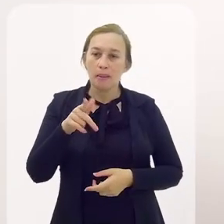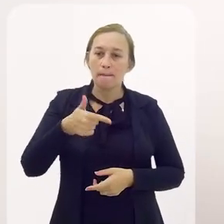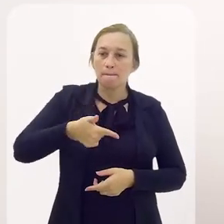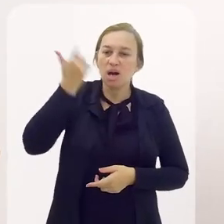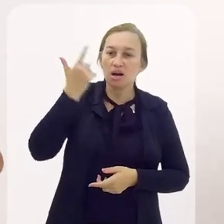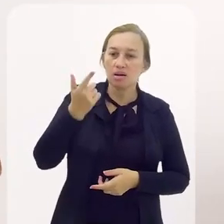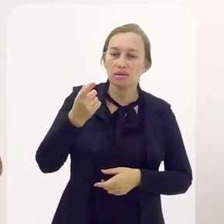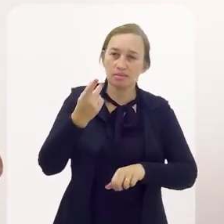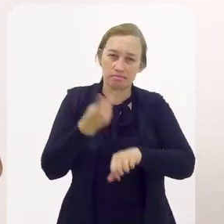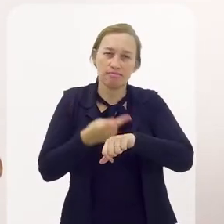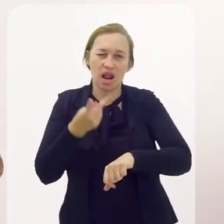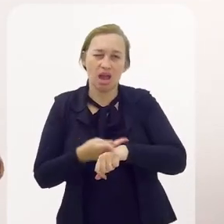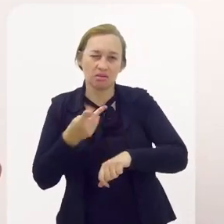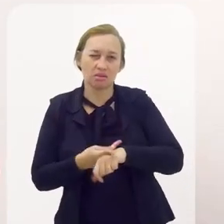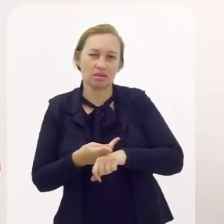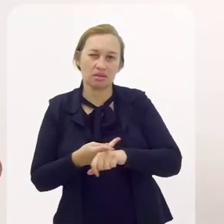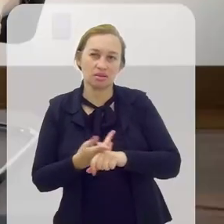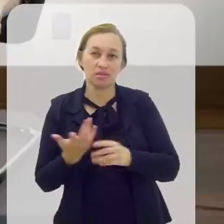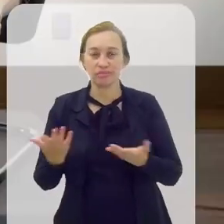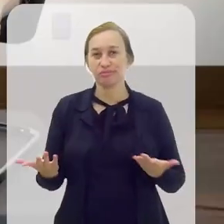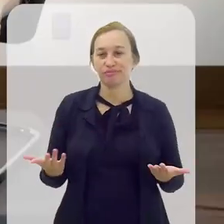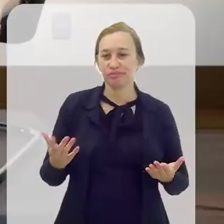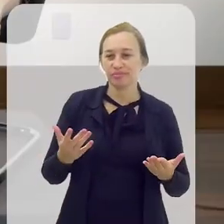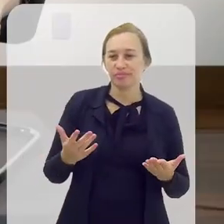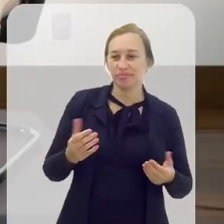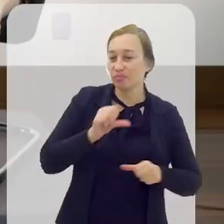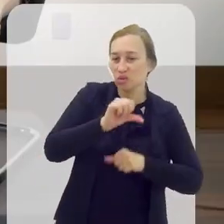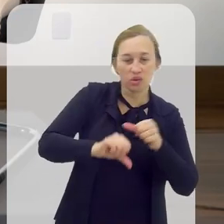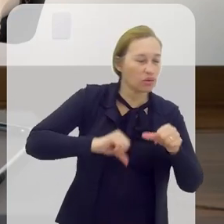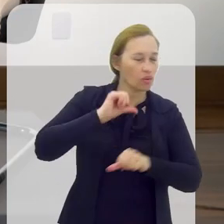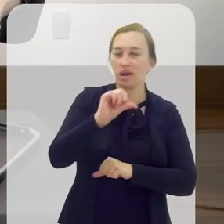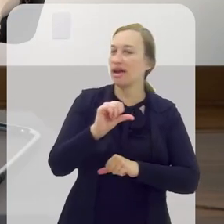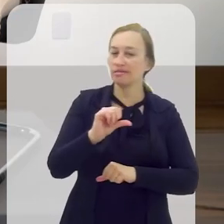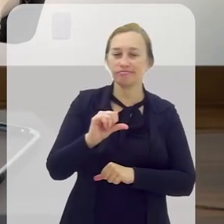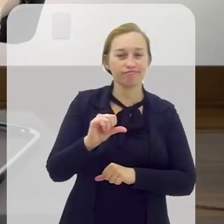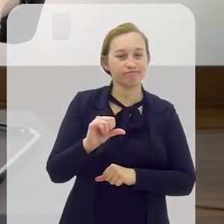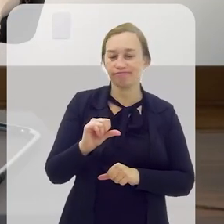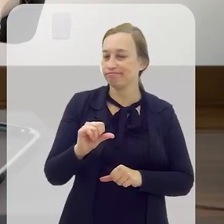prata, já trocaram tudo de novo. Porque não é assim, gente.